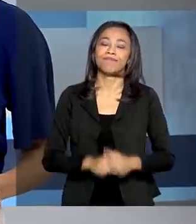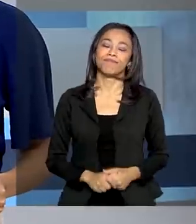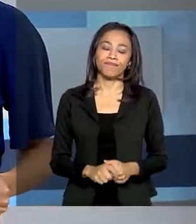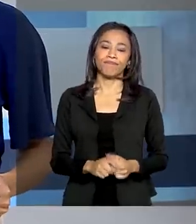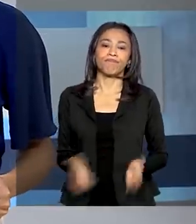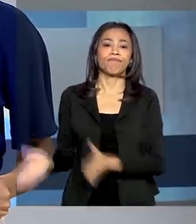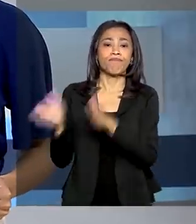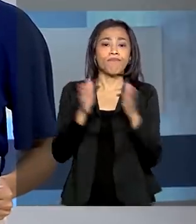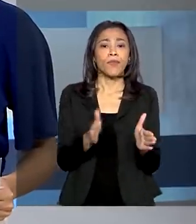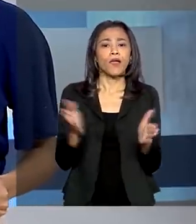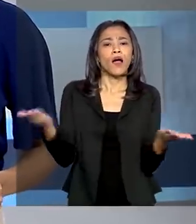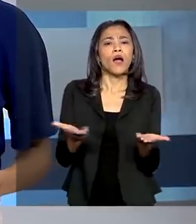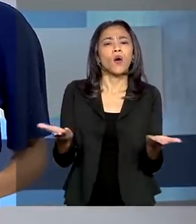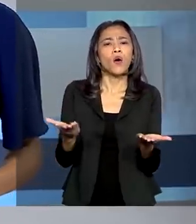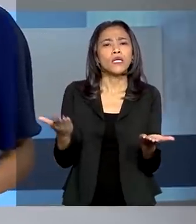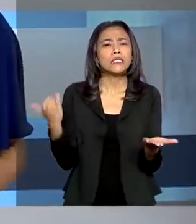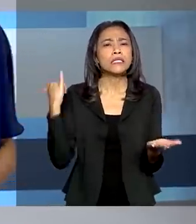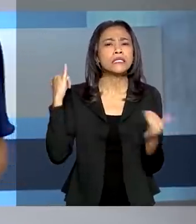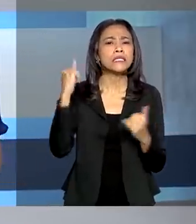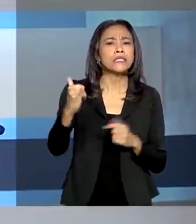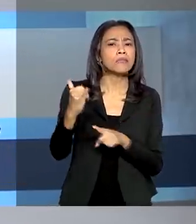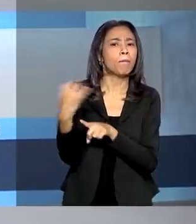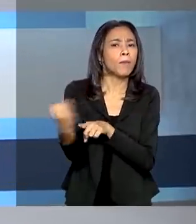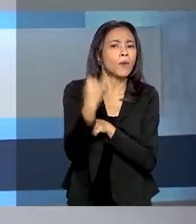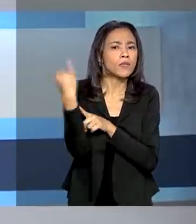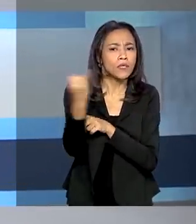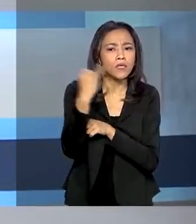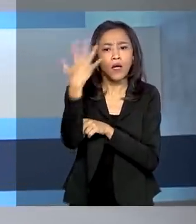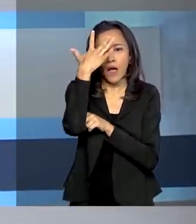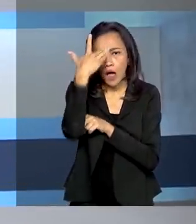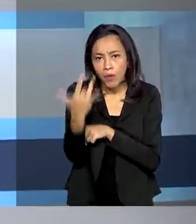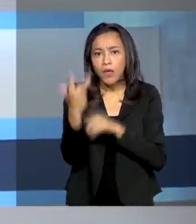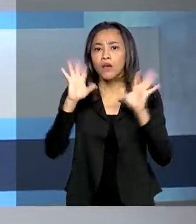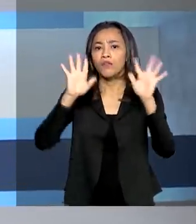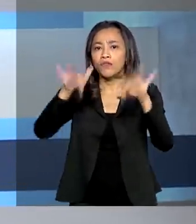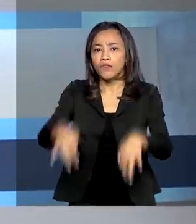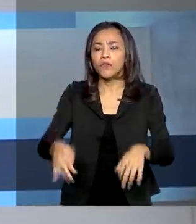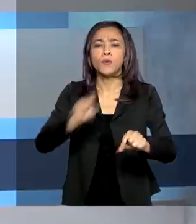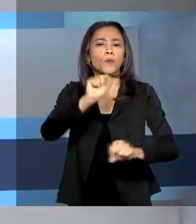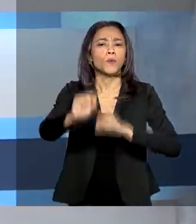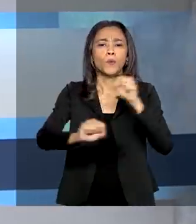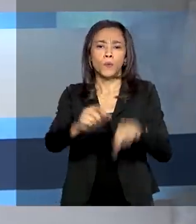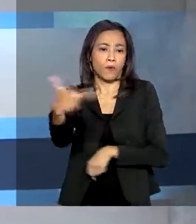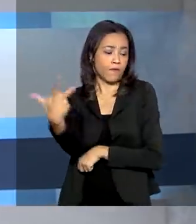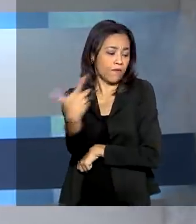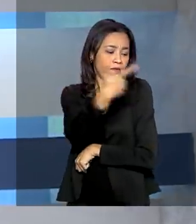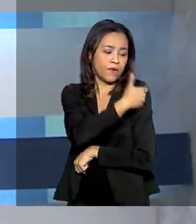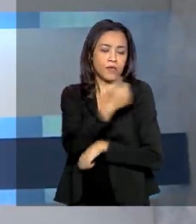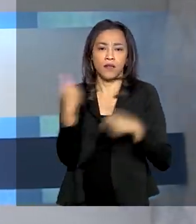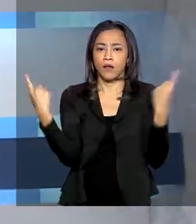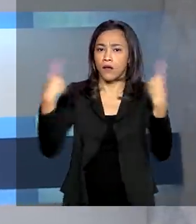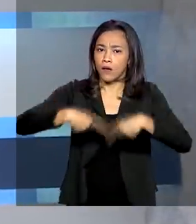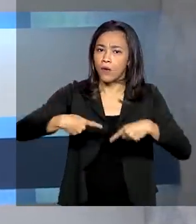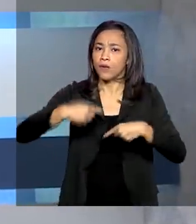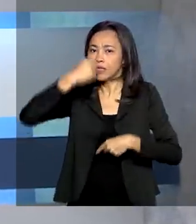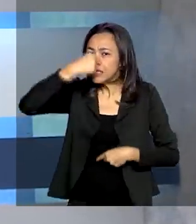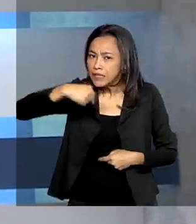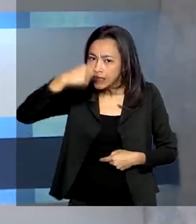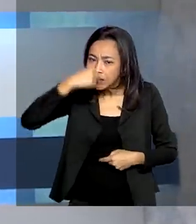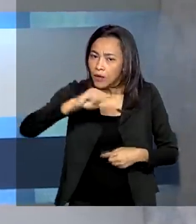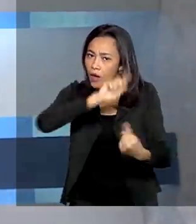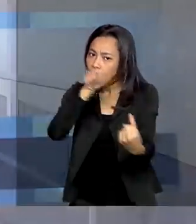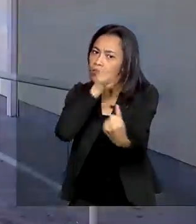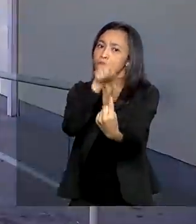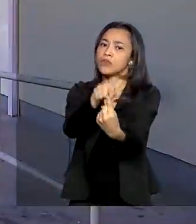E agora, mais um recado importante. Termina amanhã a campanha nacional de vacinação contra a gripe. A meta é